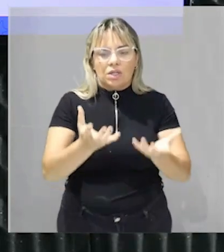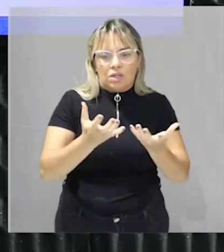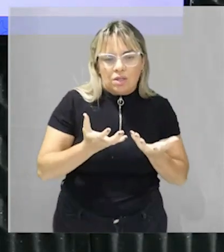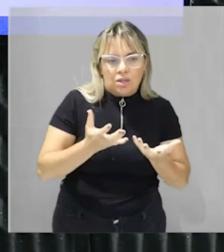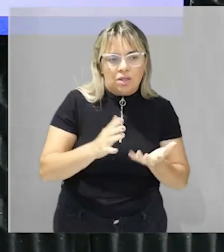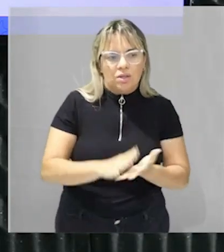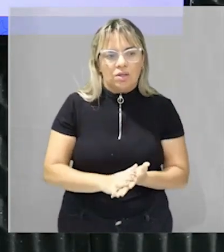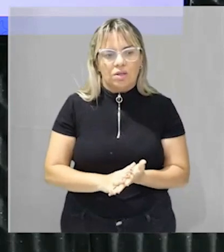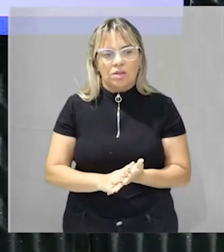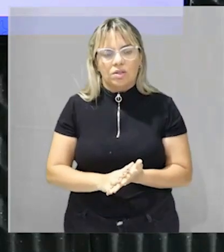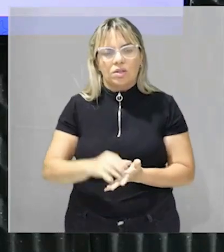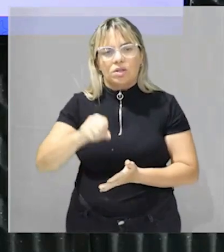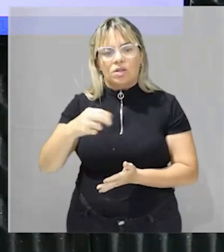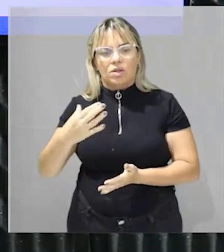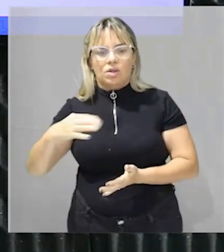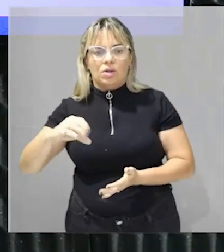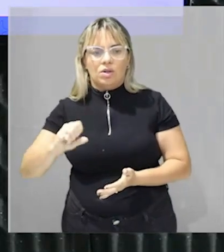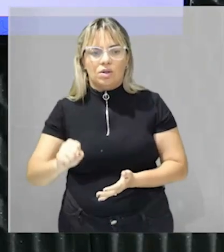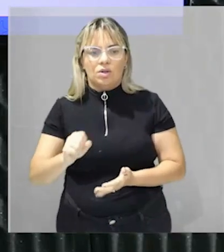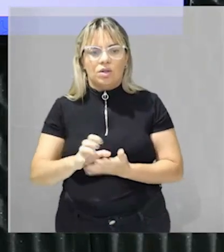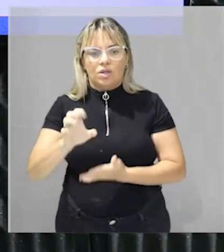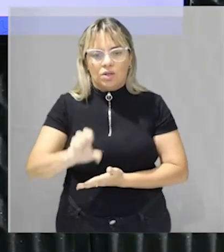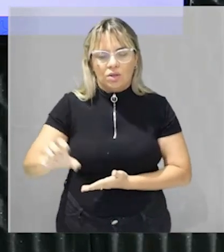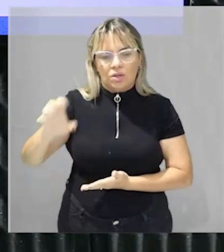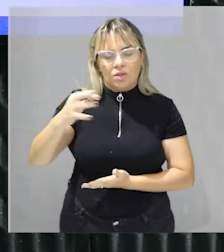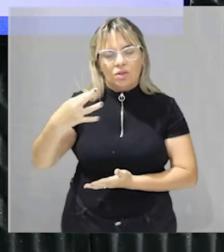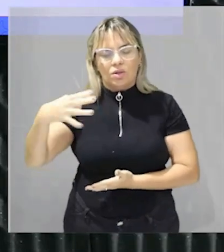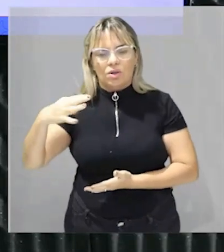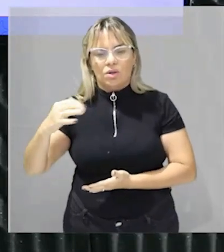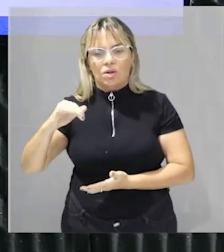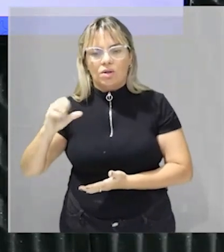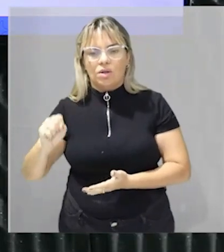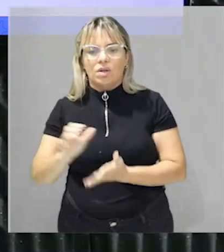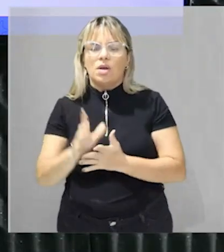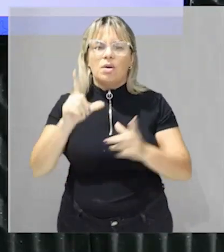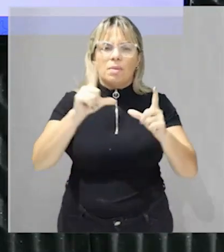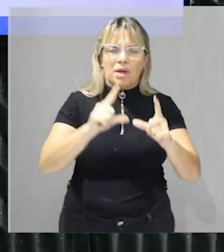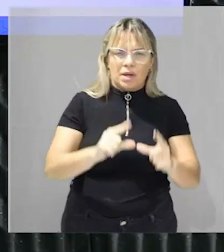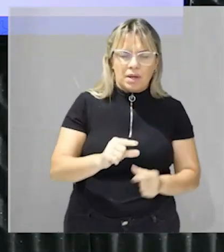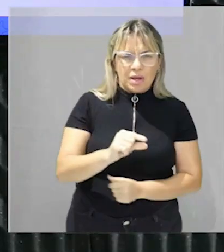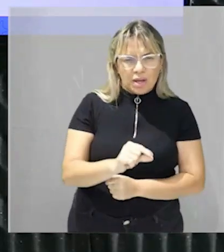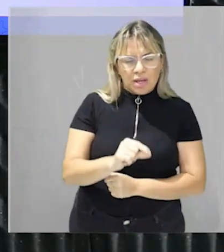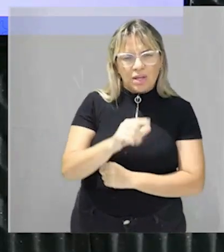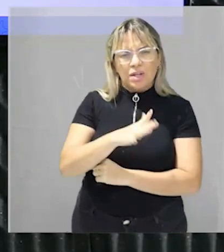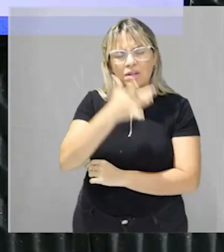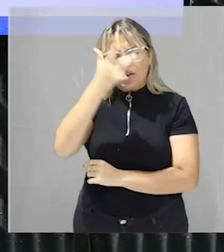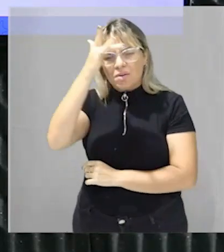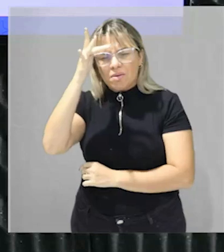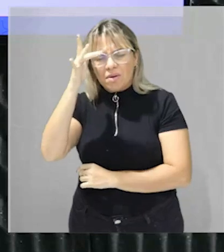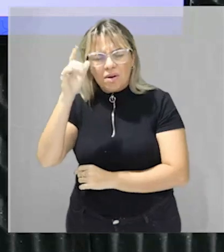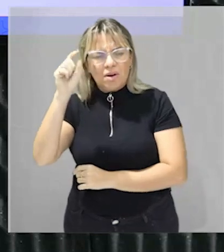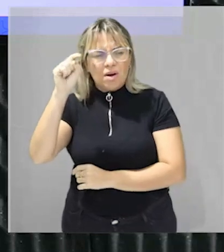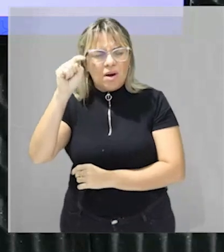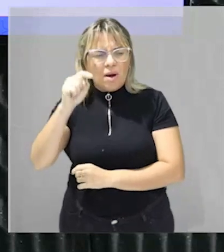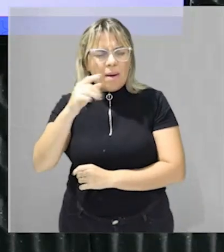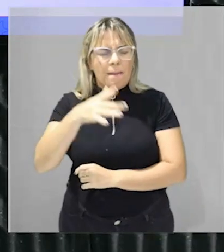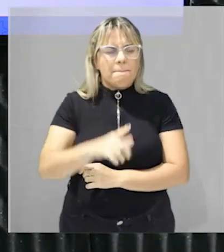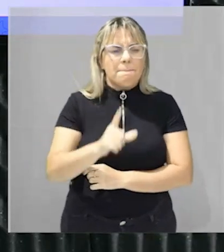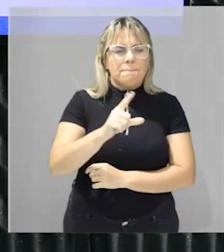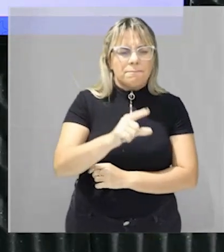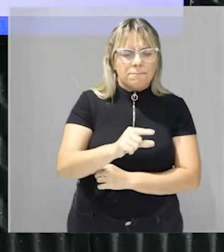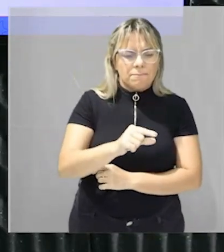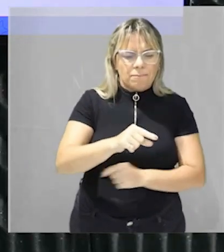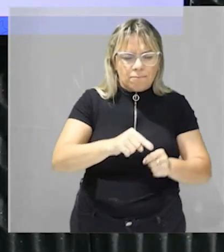ou pequenos produtores familiares da região da Serra Gaúcha interessados em melhoras a